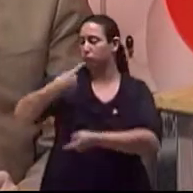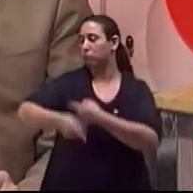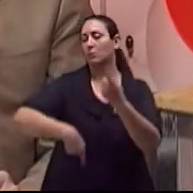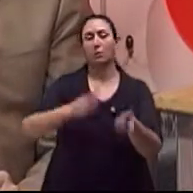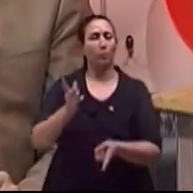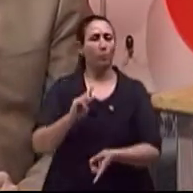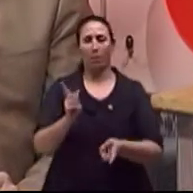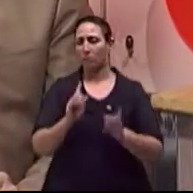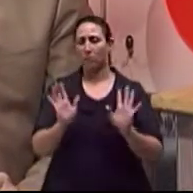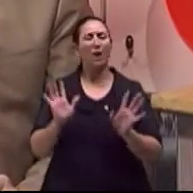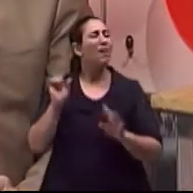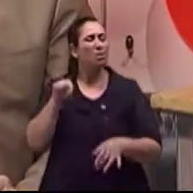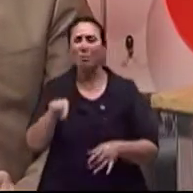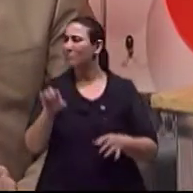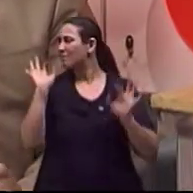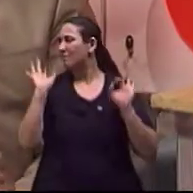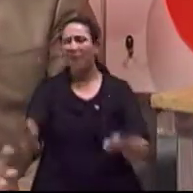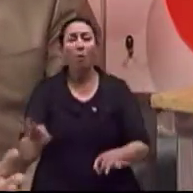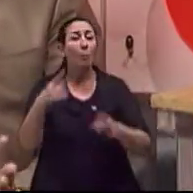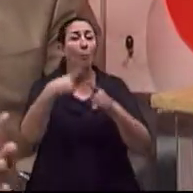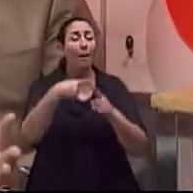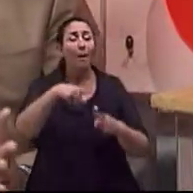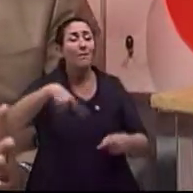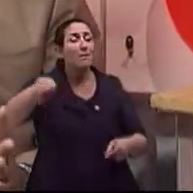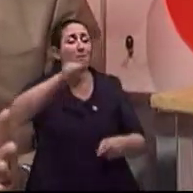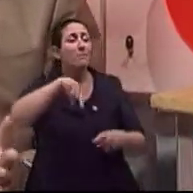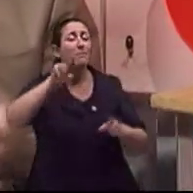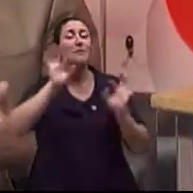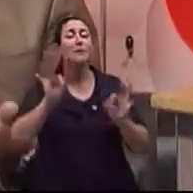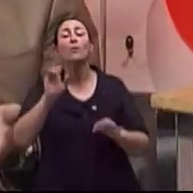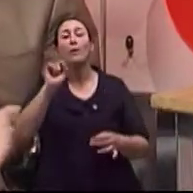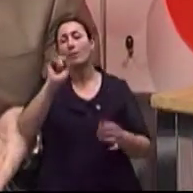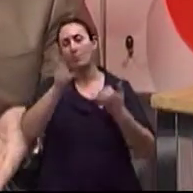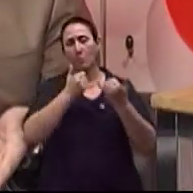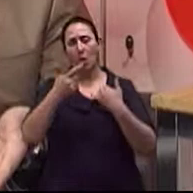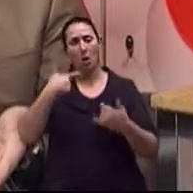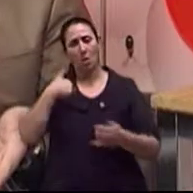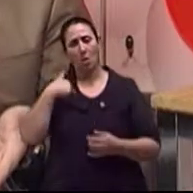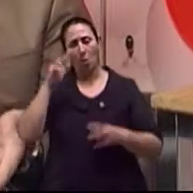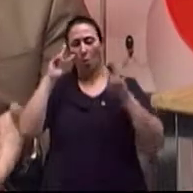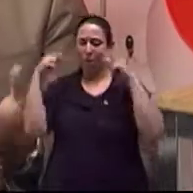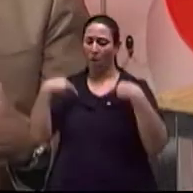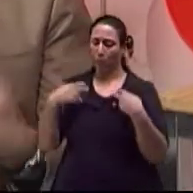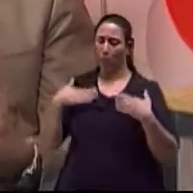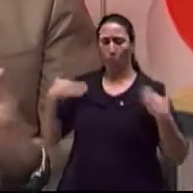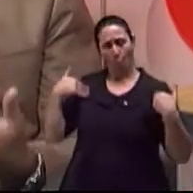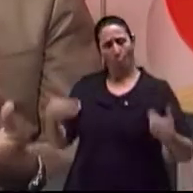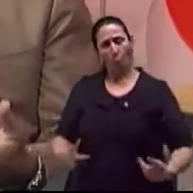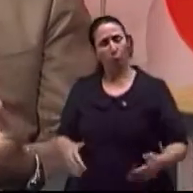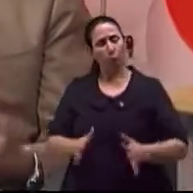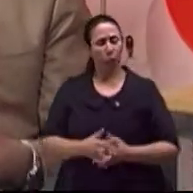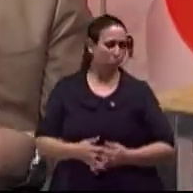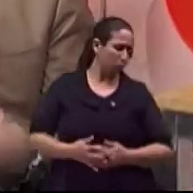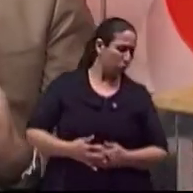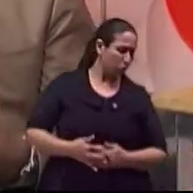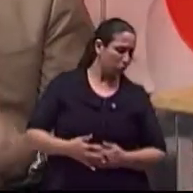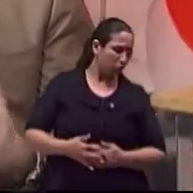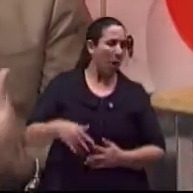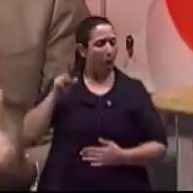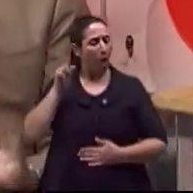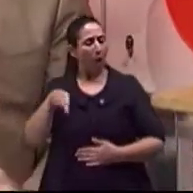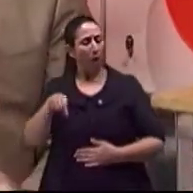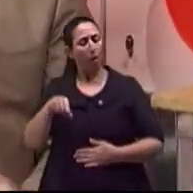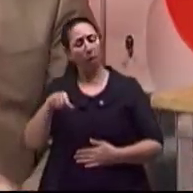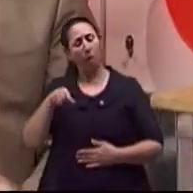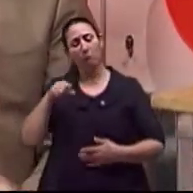se tem mais dúvida, né? Nós podemos ver de determinados olhares Por exemplo, eu posso olhar para o meu corpo e dizer que tudo que está em mim tem